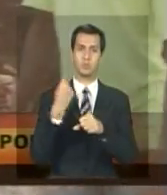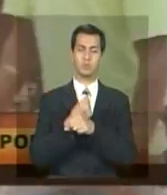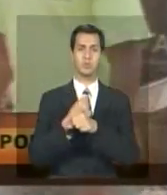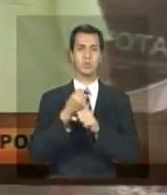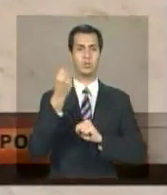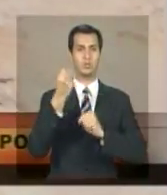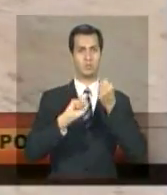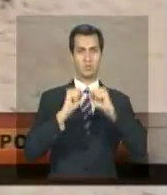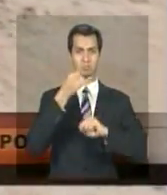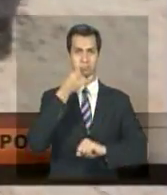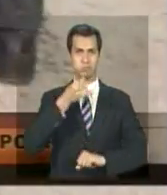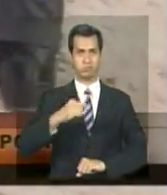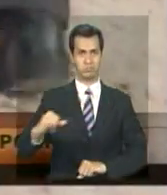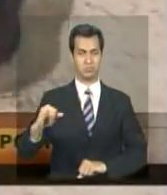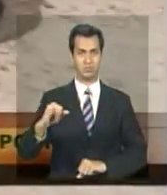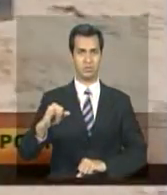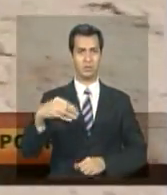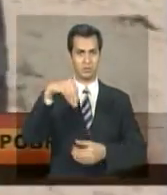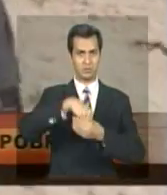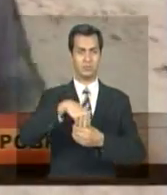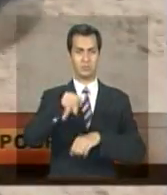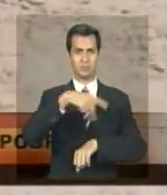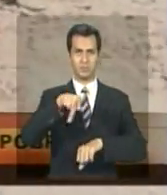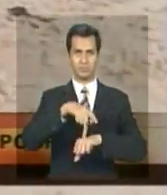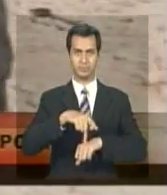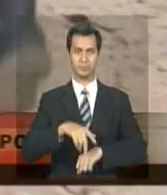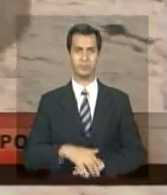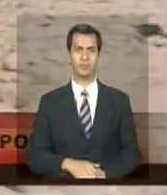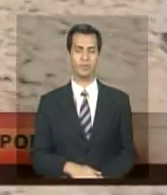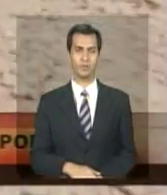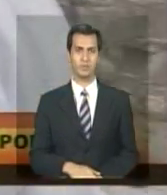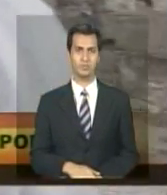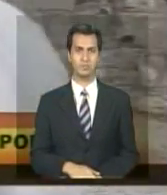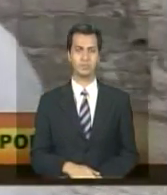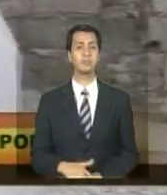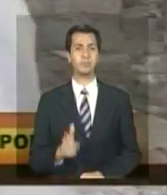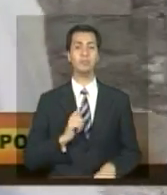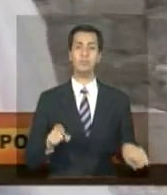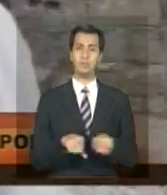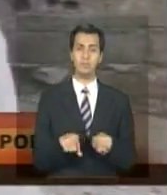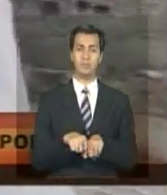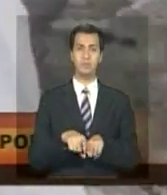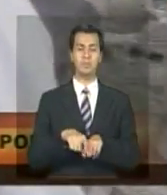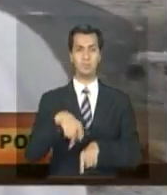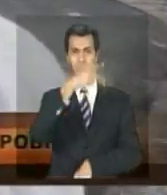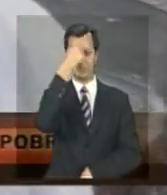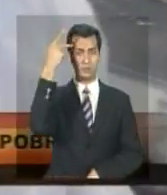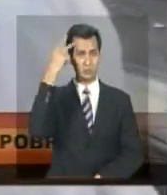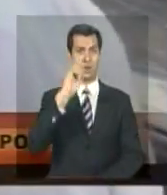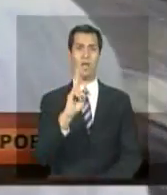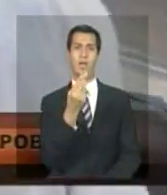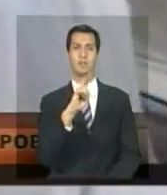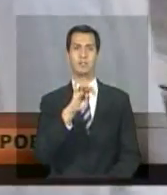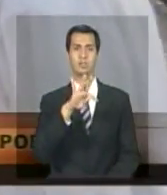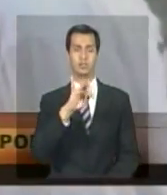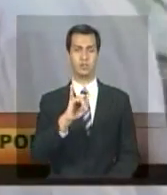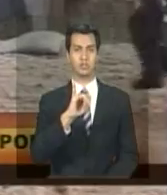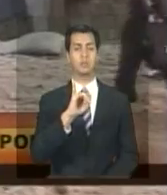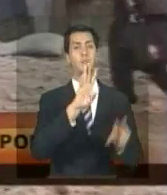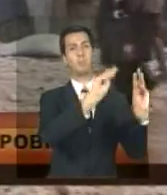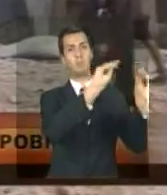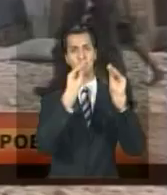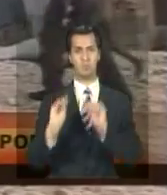hidrelétrica no norte do país. E por conta da imigração de haitianos no Brasil por meio do Acre e do Amazonas,